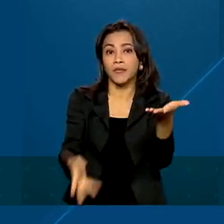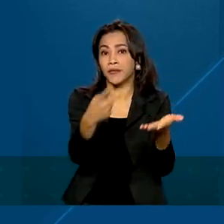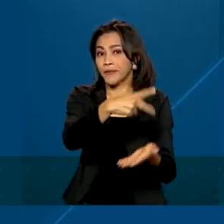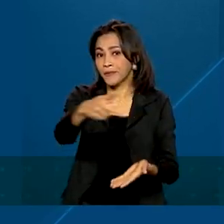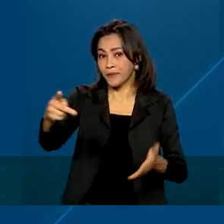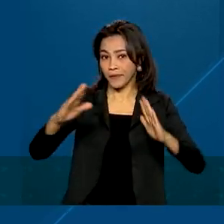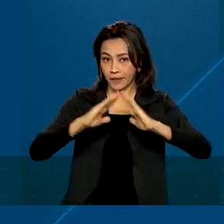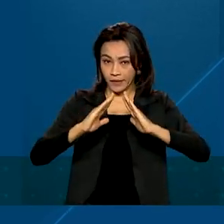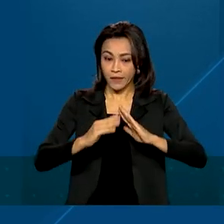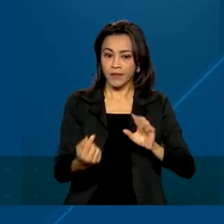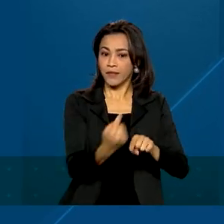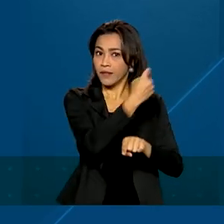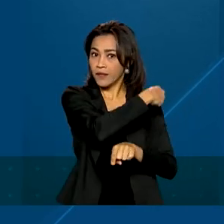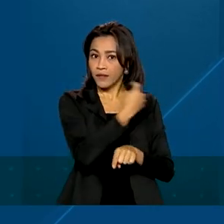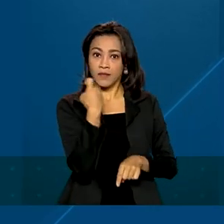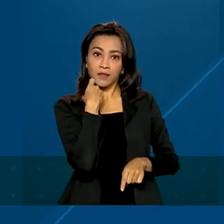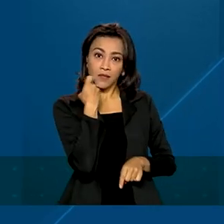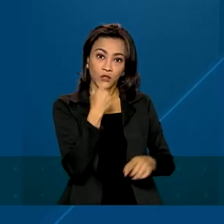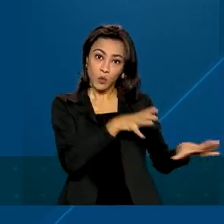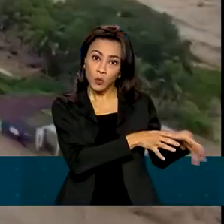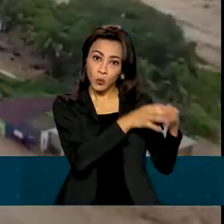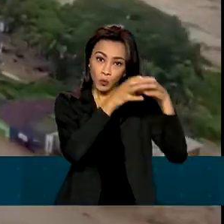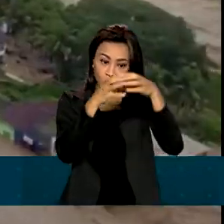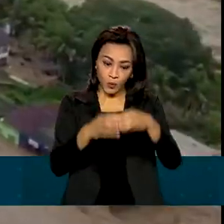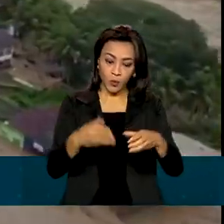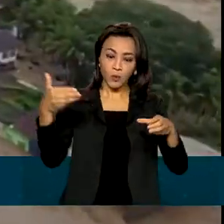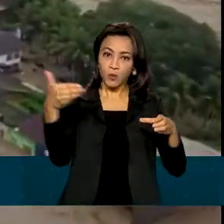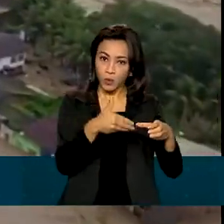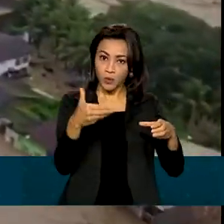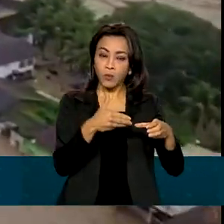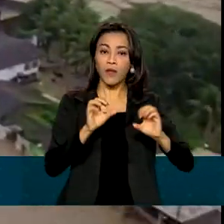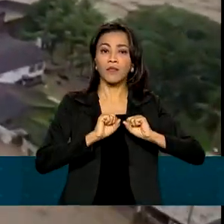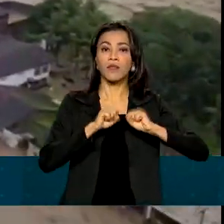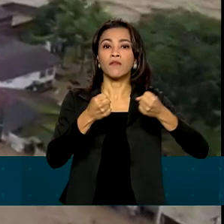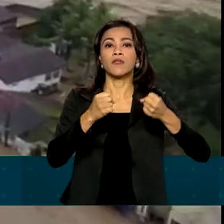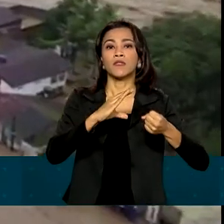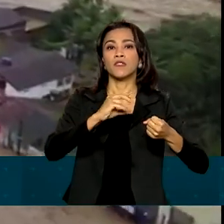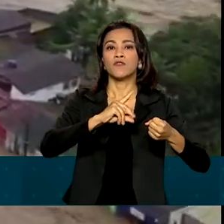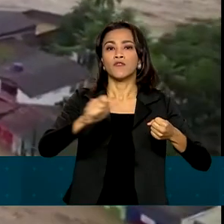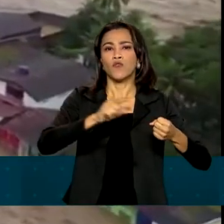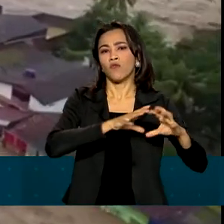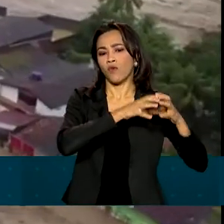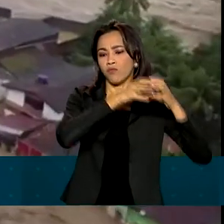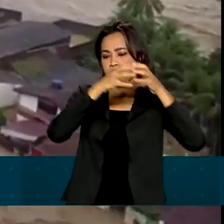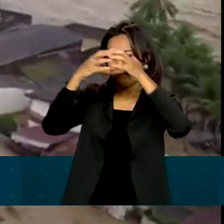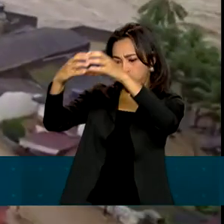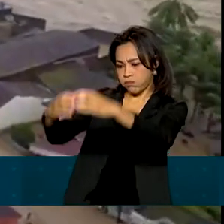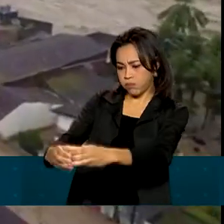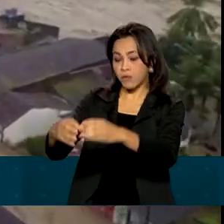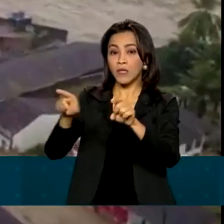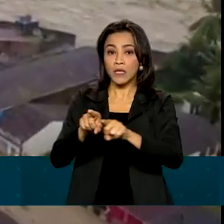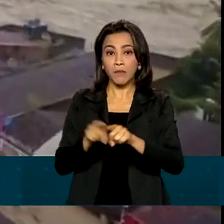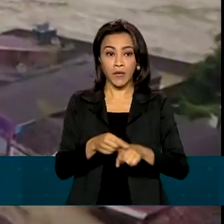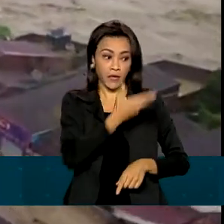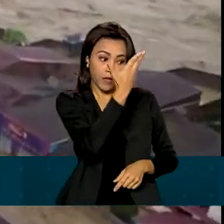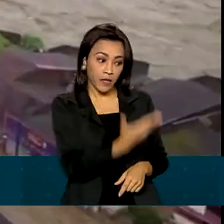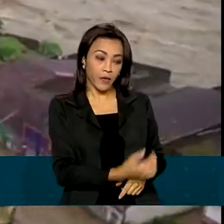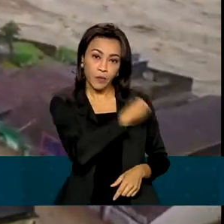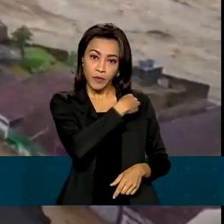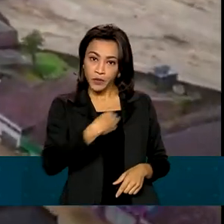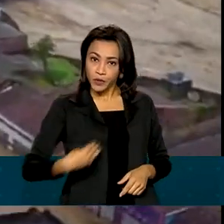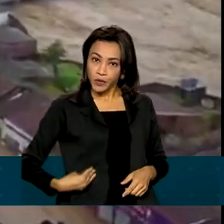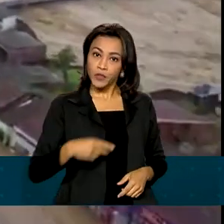sexta-feira, uma equipe da Defesa Civil Nacional foi deslocada para a região e segundo o ministro do Desenvolvimento Regional,